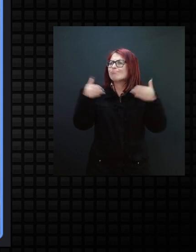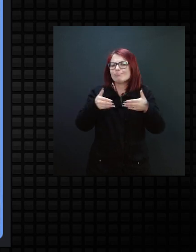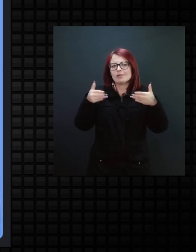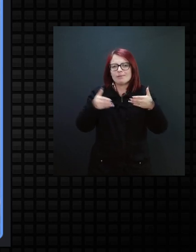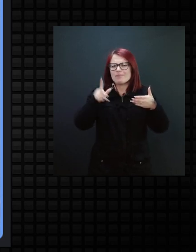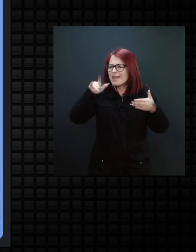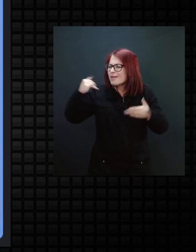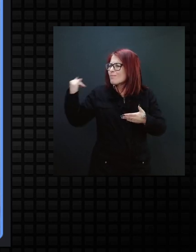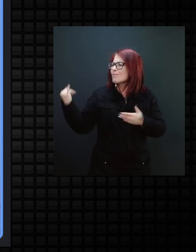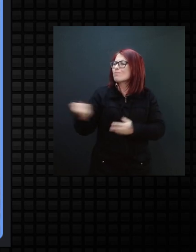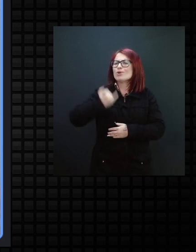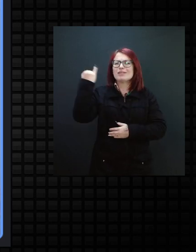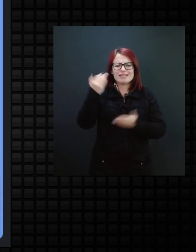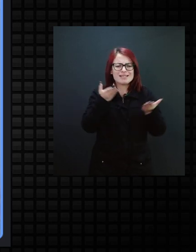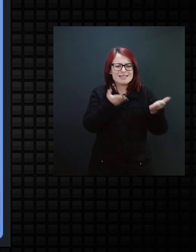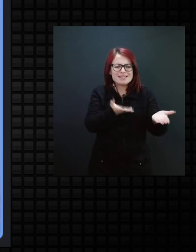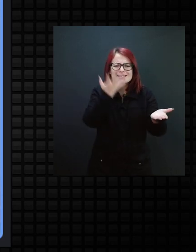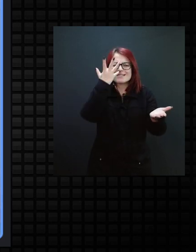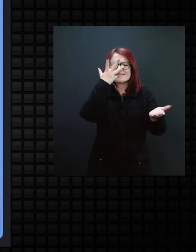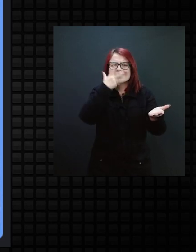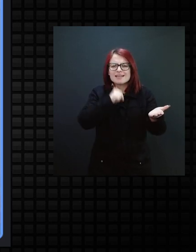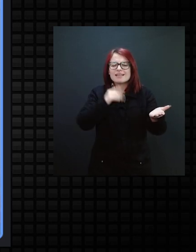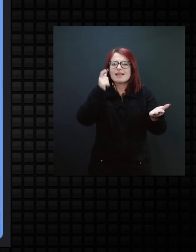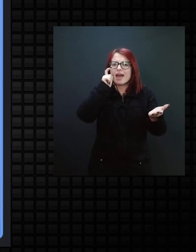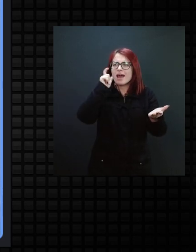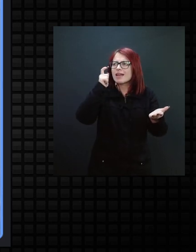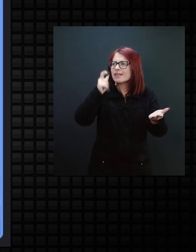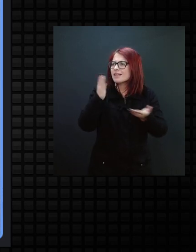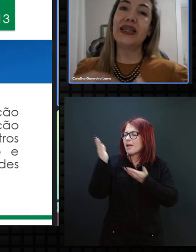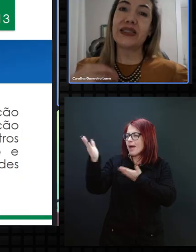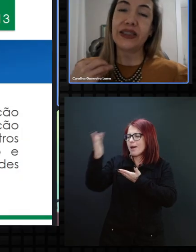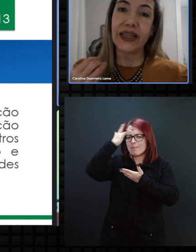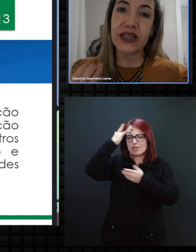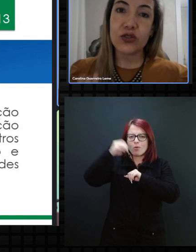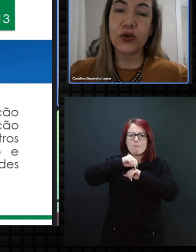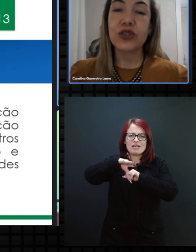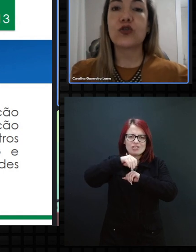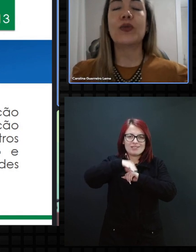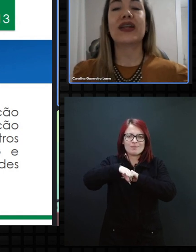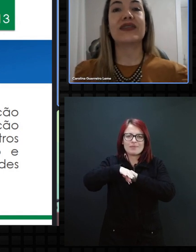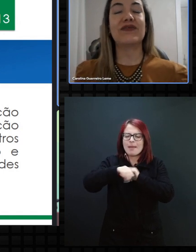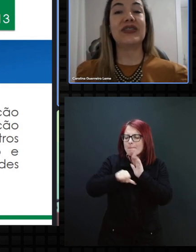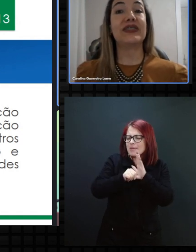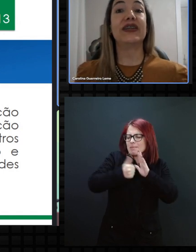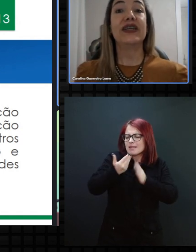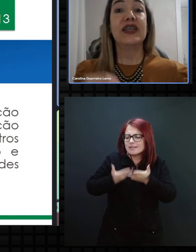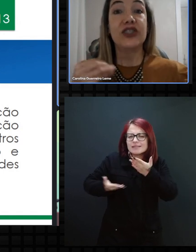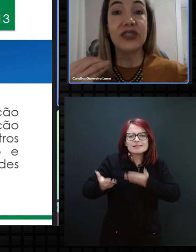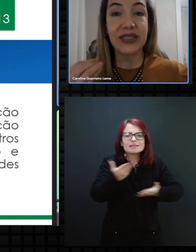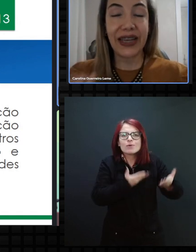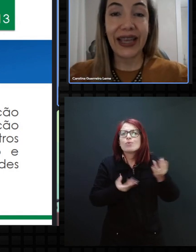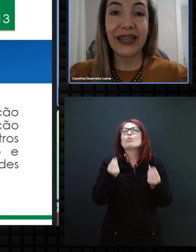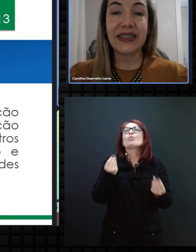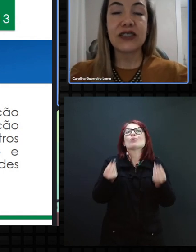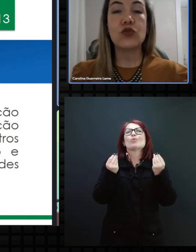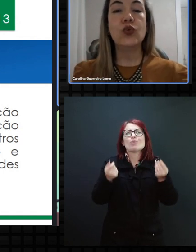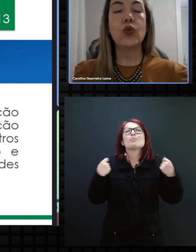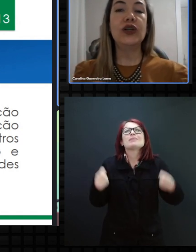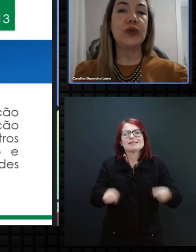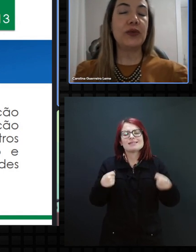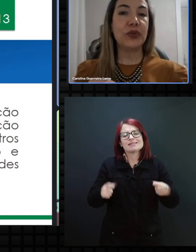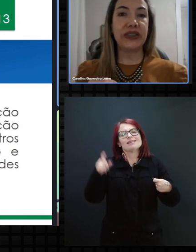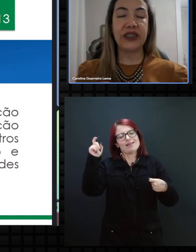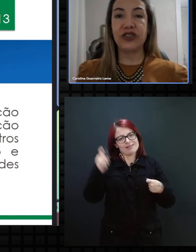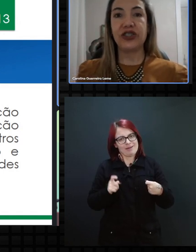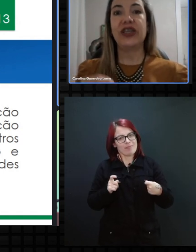que essa criança aceite este mediador, as primeiras interações, como elas devem ser discretas,